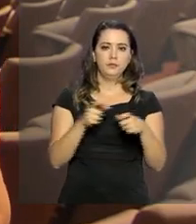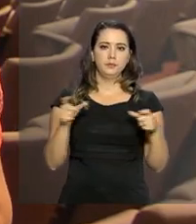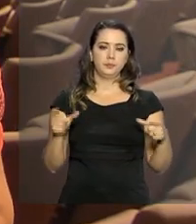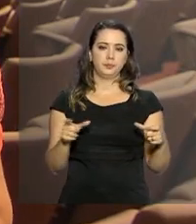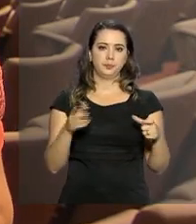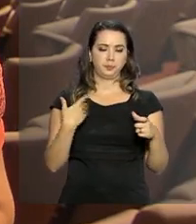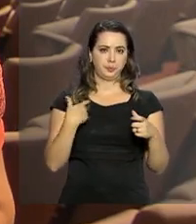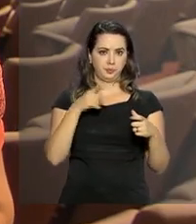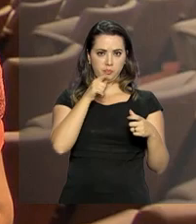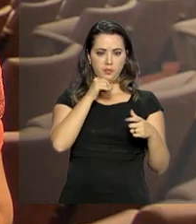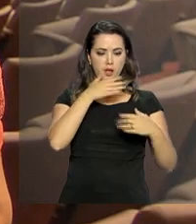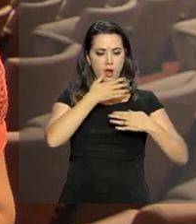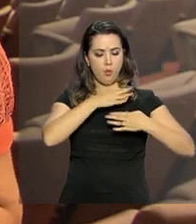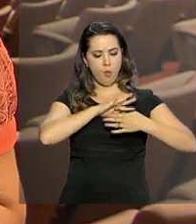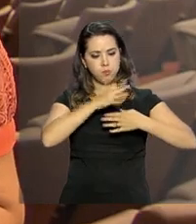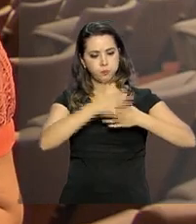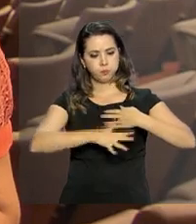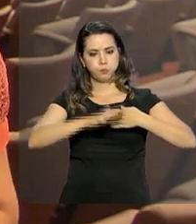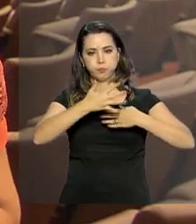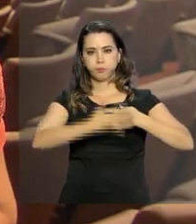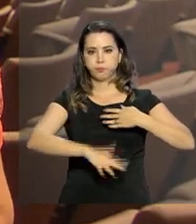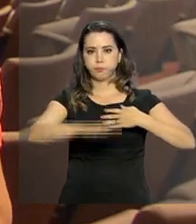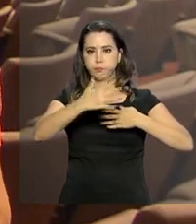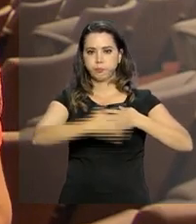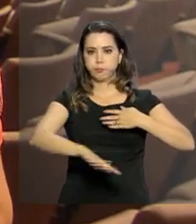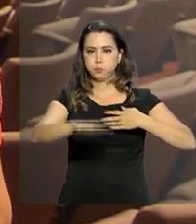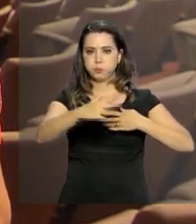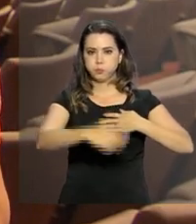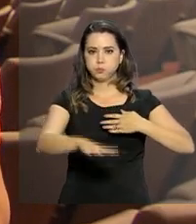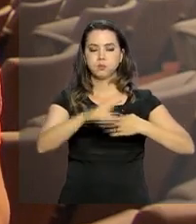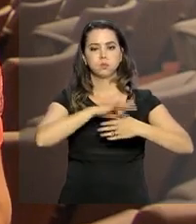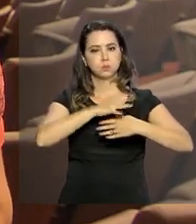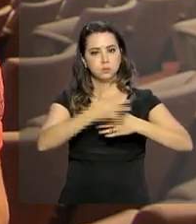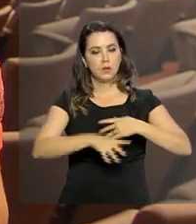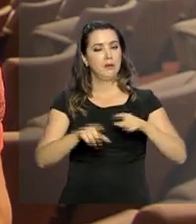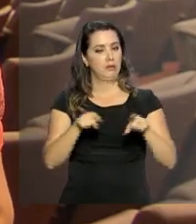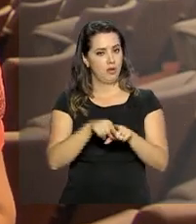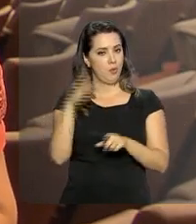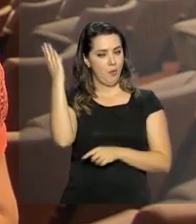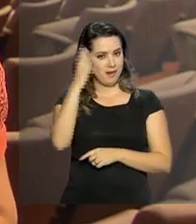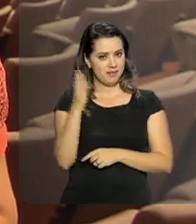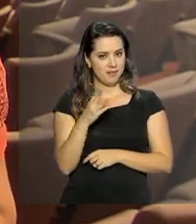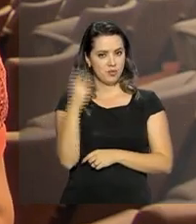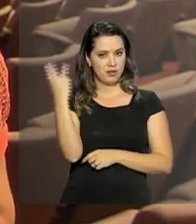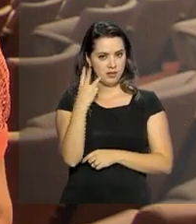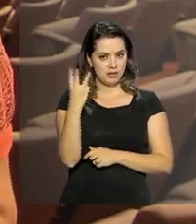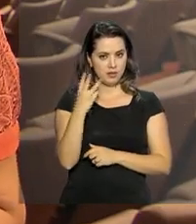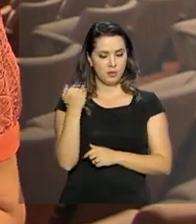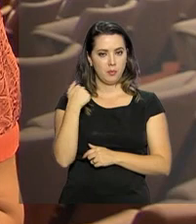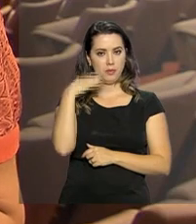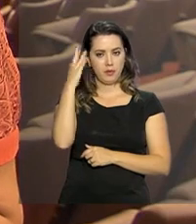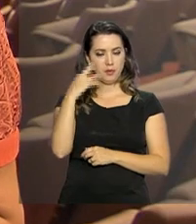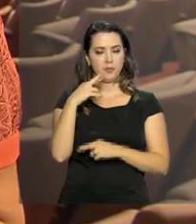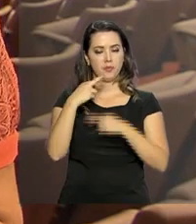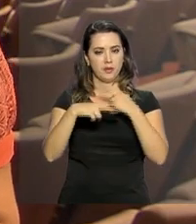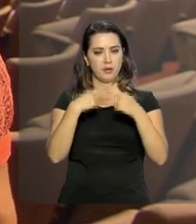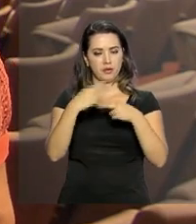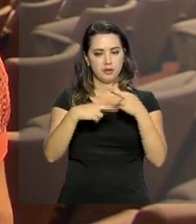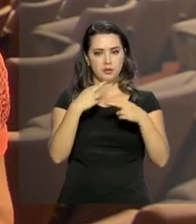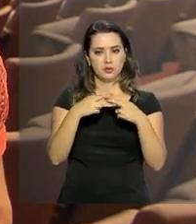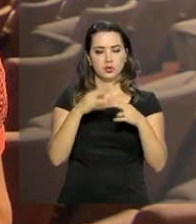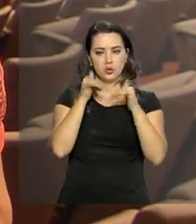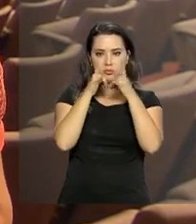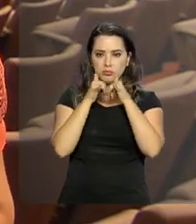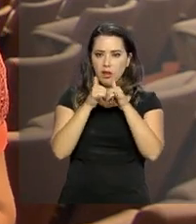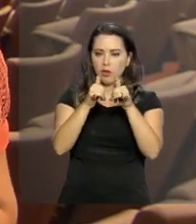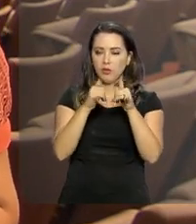hidrelétricas. Segundo a Agência Internacional de Energia, o Brasil é o terceiro maior gerador de energias renováveis no mundo.